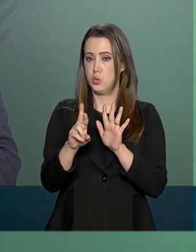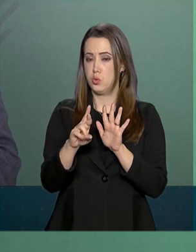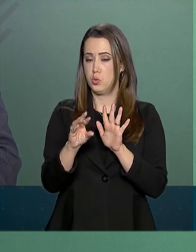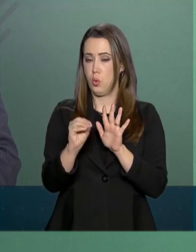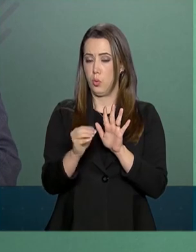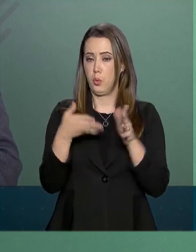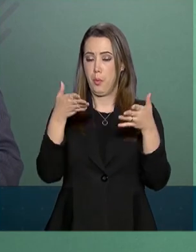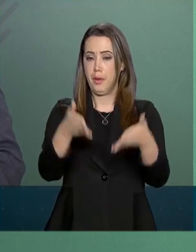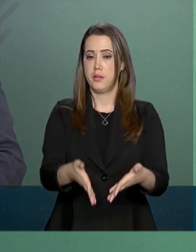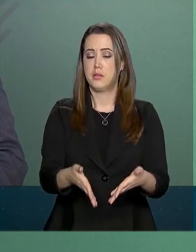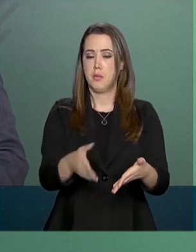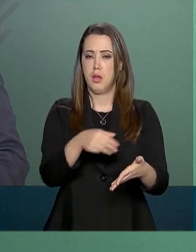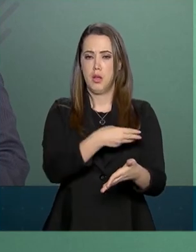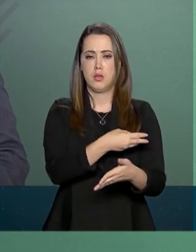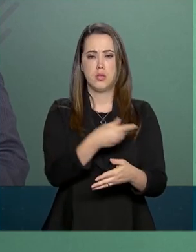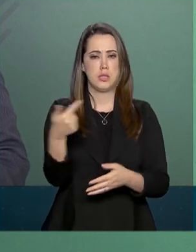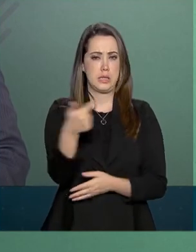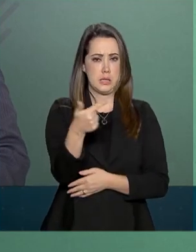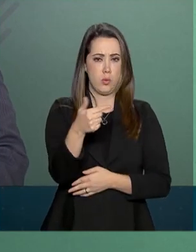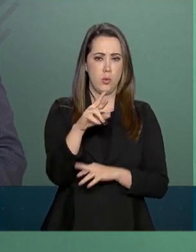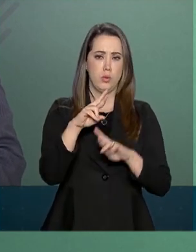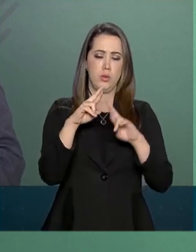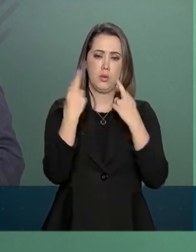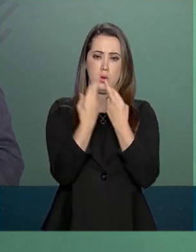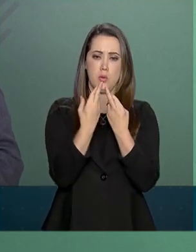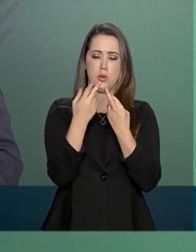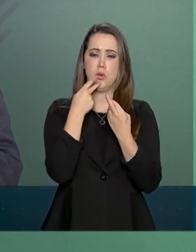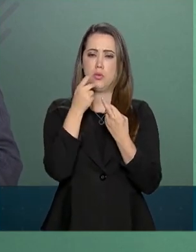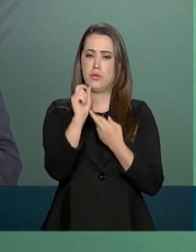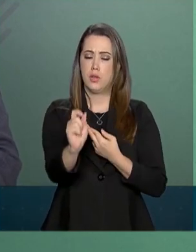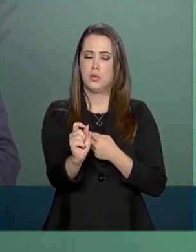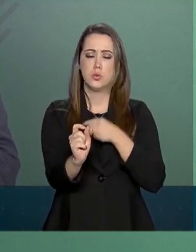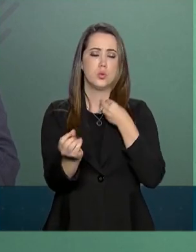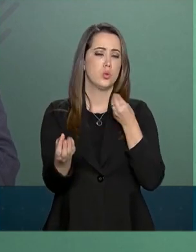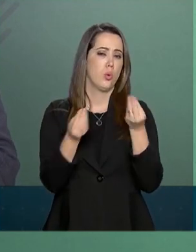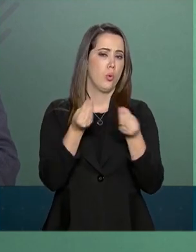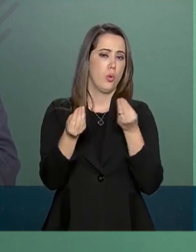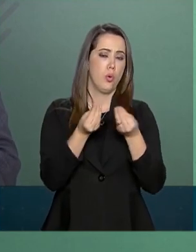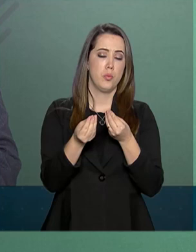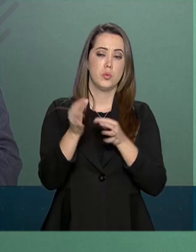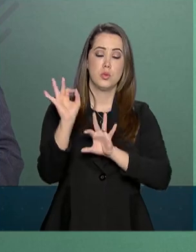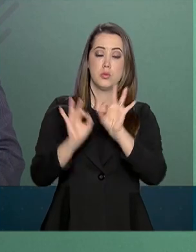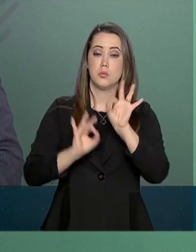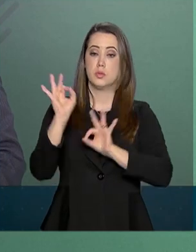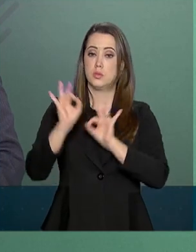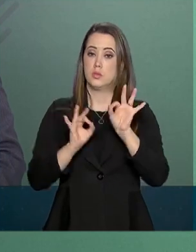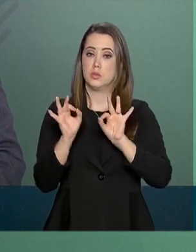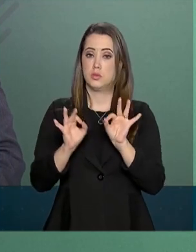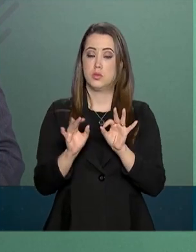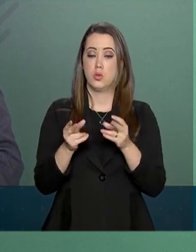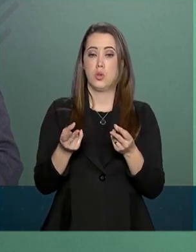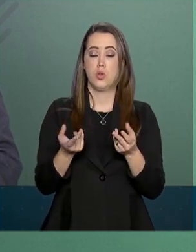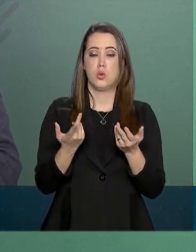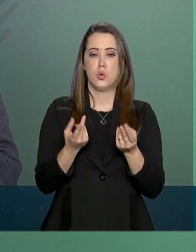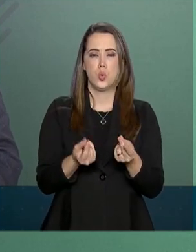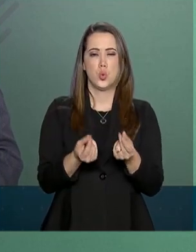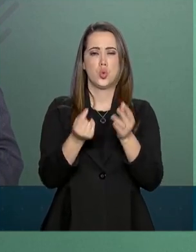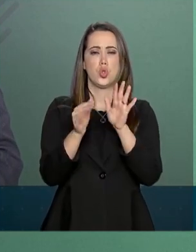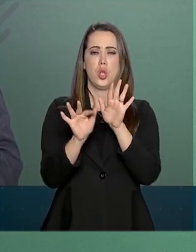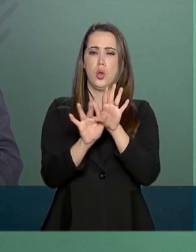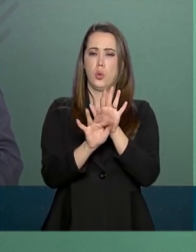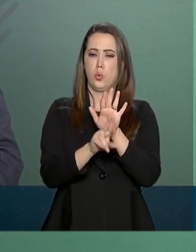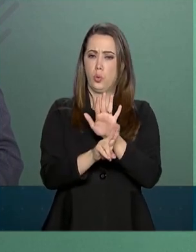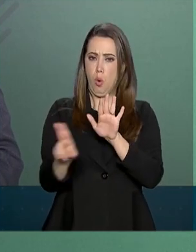participaram da segunda reunião sobre a avaliação e a estruturação do fundo de manutenção